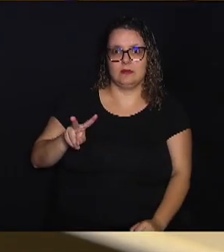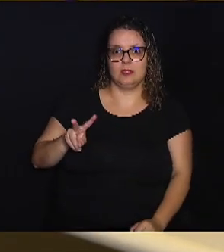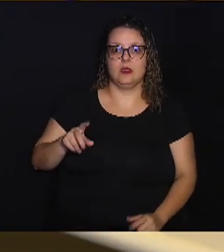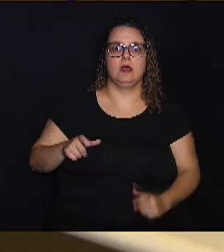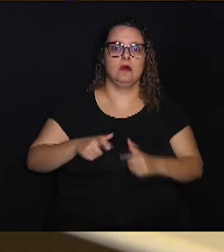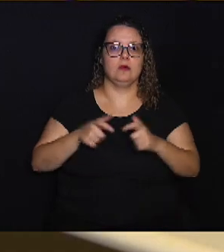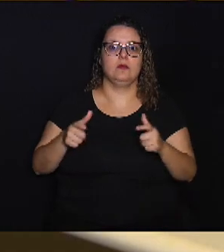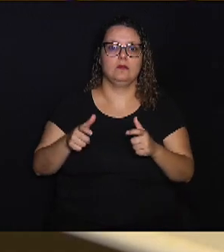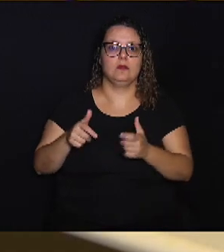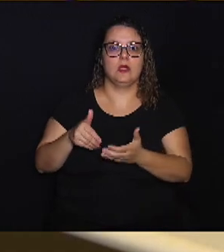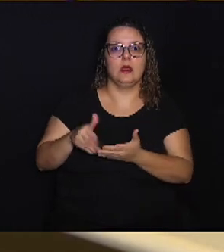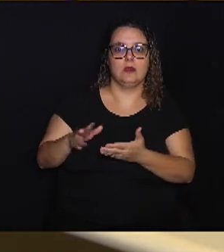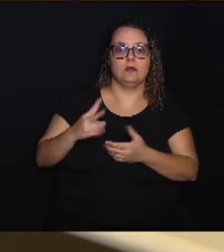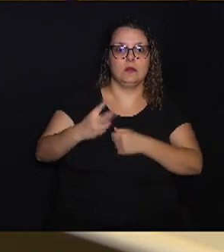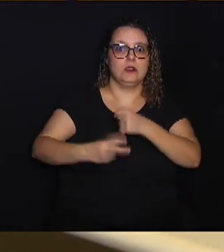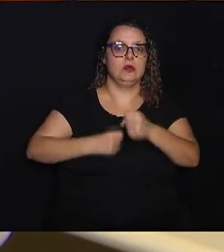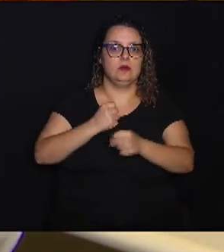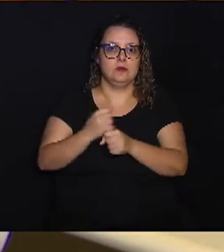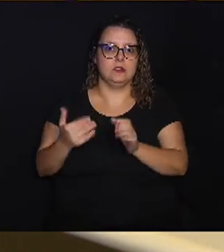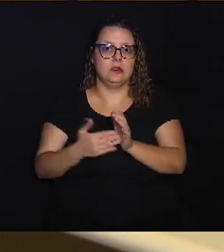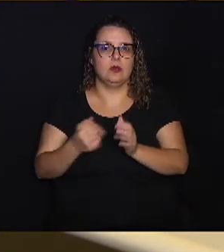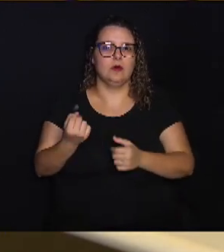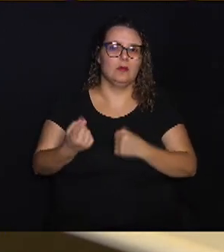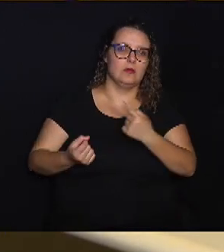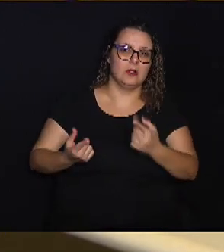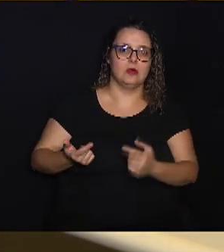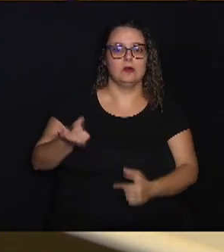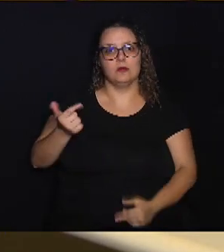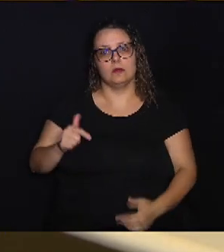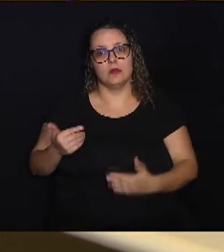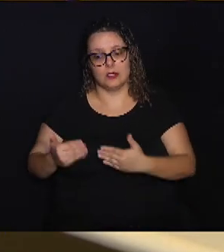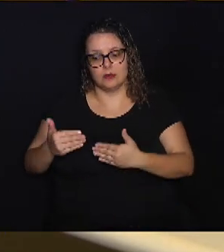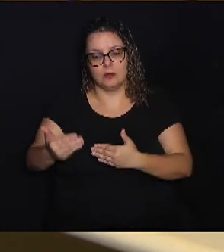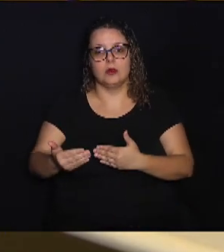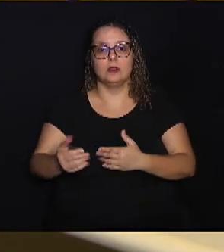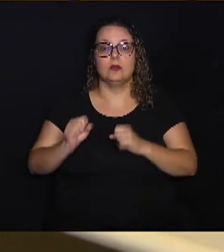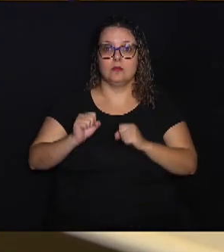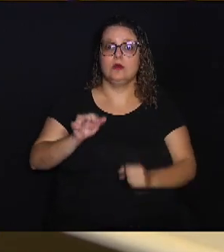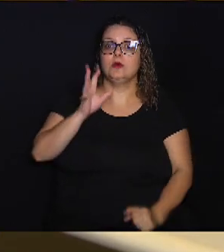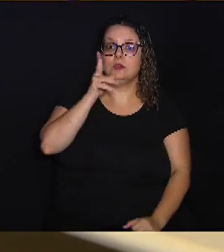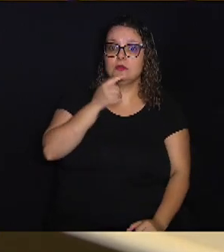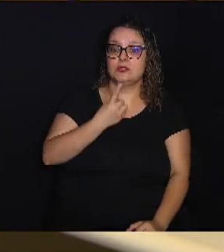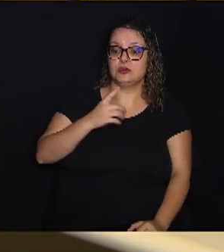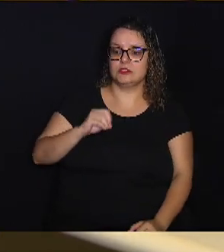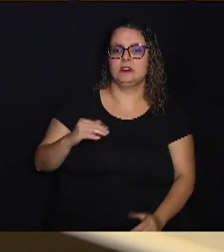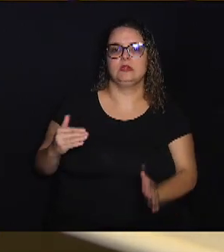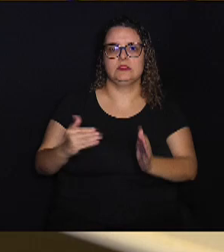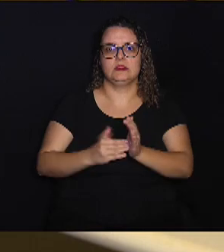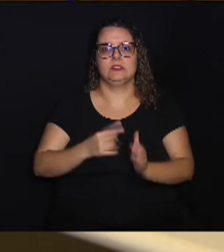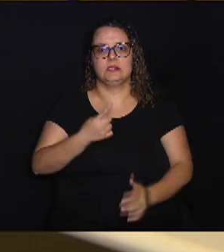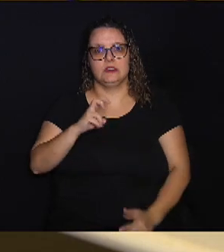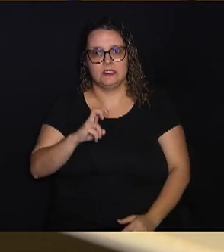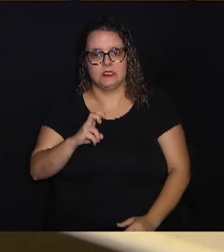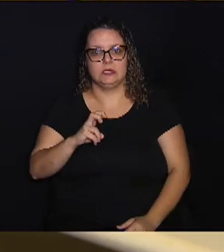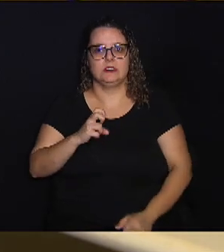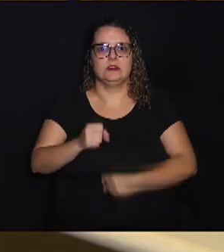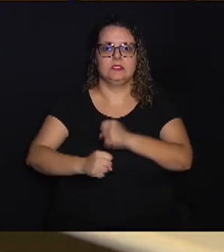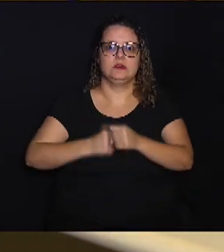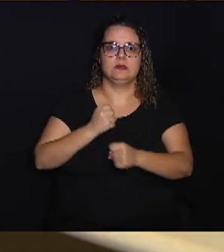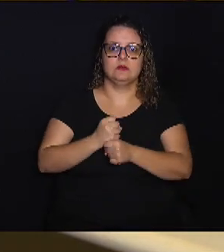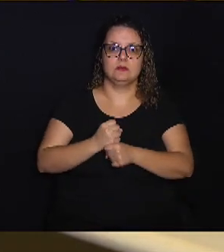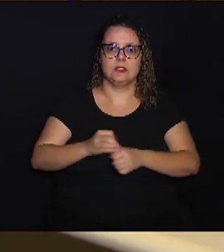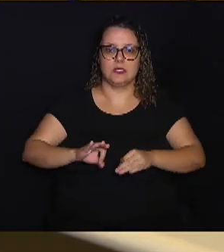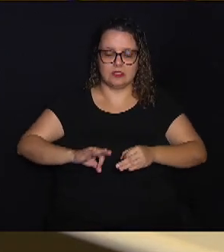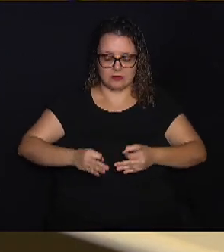eliminá-lo em até dois anos. Uma ou outra, ele vai persistir, e pode demorar 10 a 15 anos para ter um câncer de colo de útero.